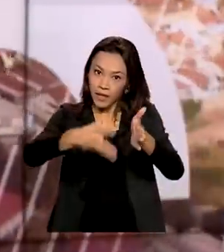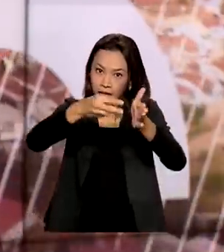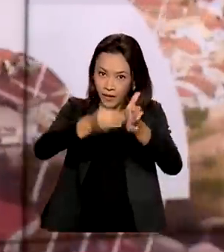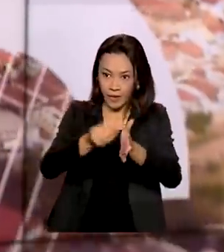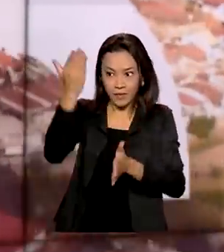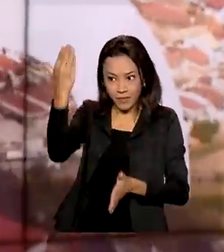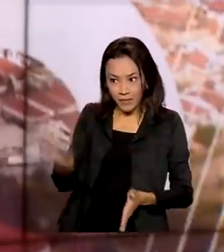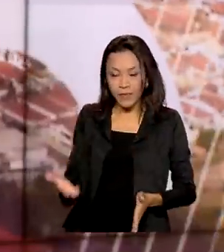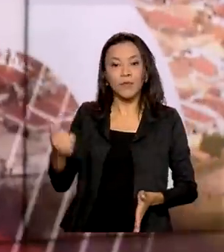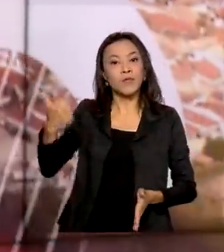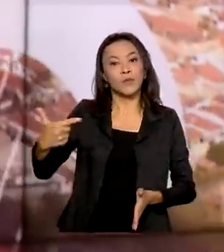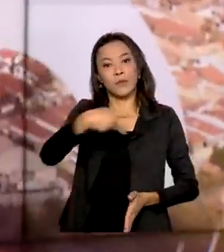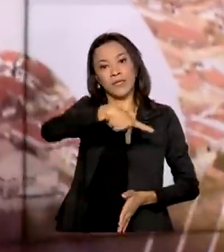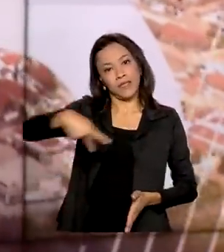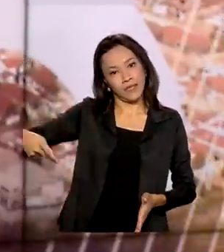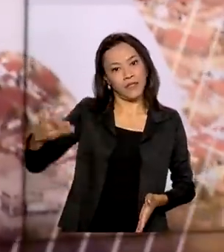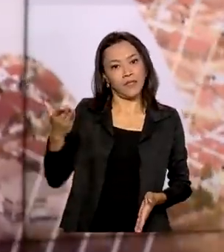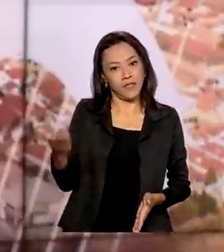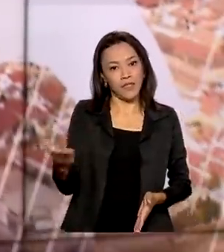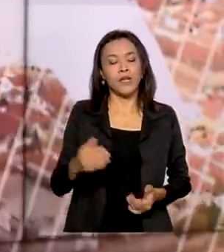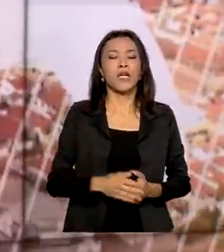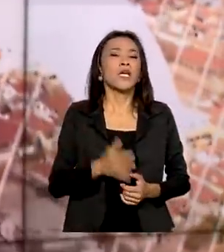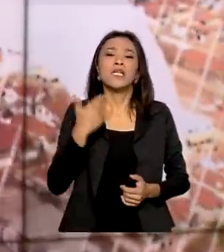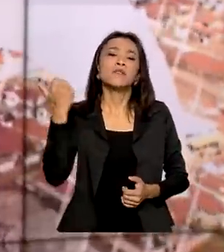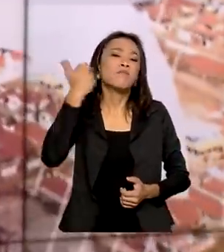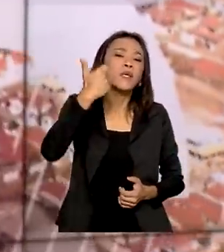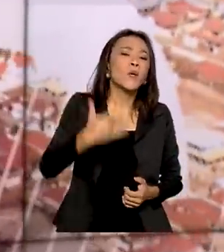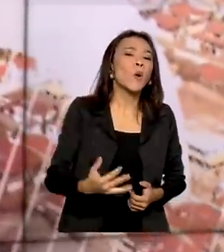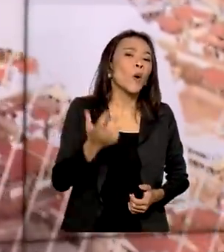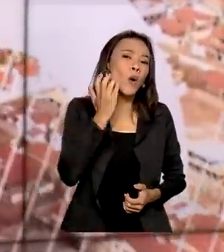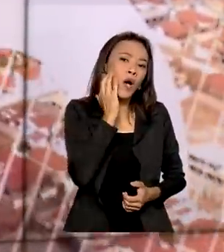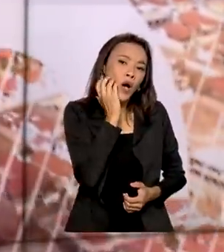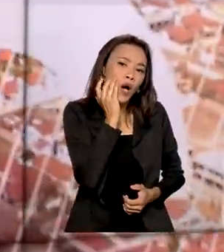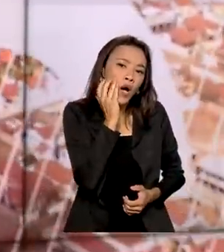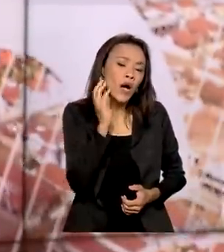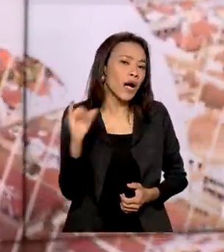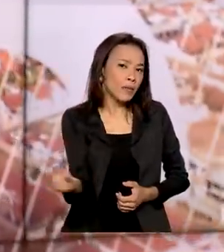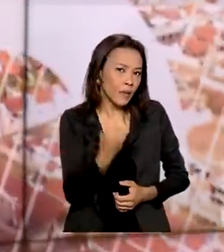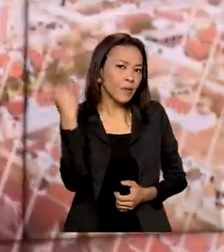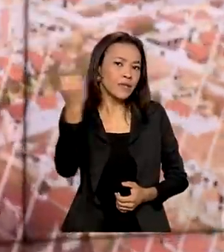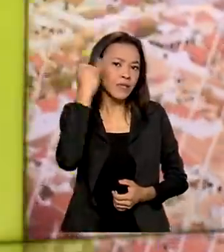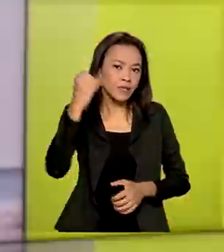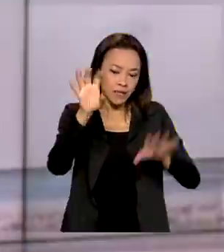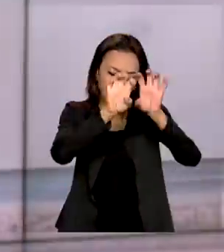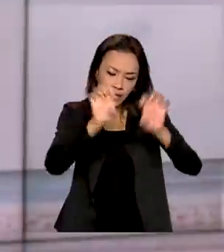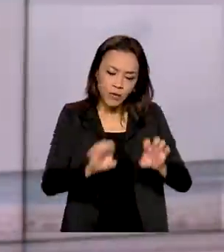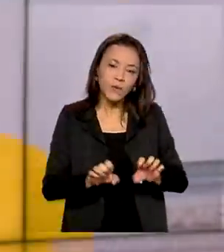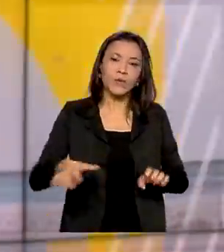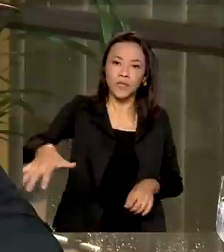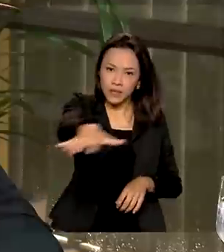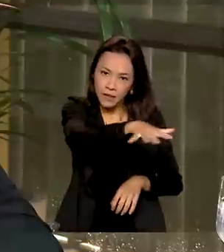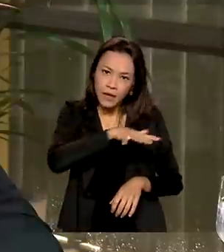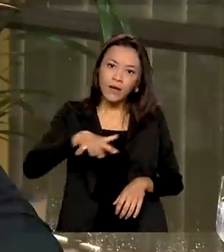o ministro da Infraestrutura, Tarciso de Freitas, falou sobre a importância das obras para a região e para o Brasil.